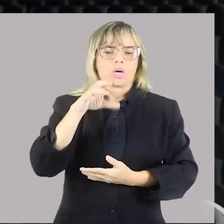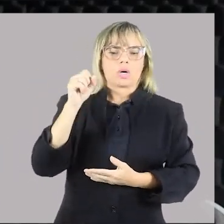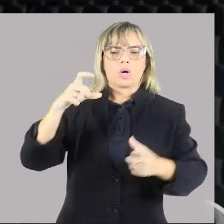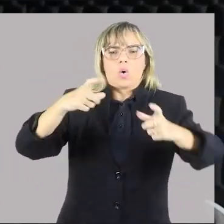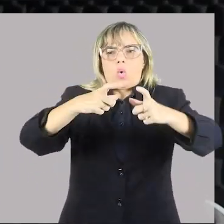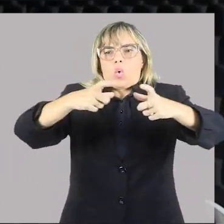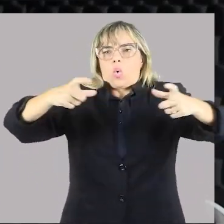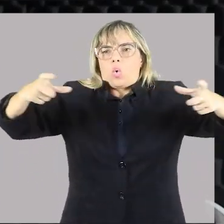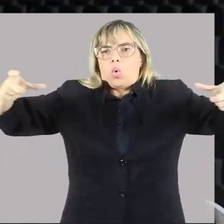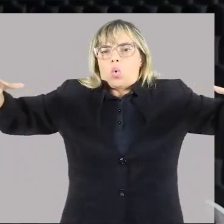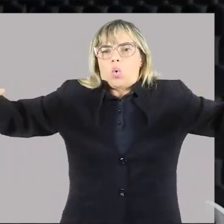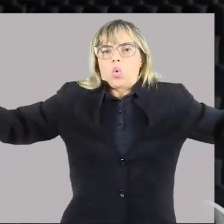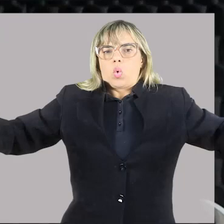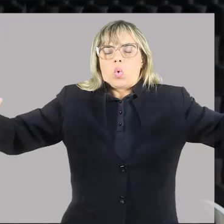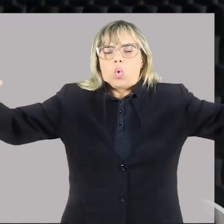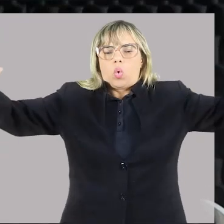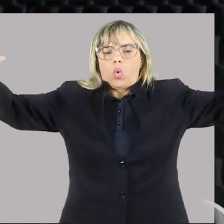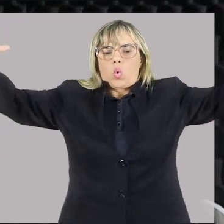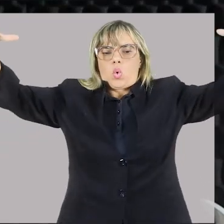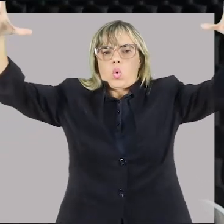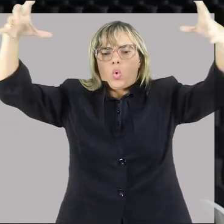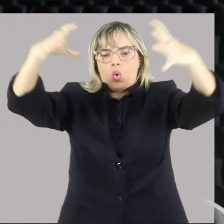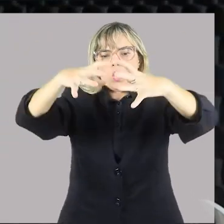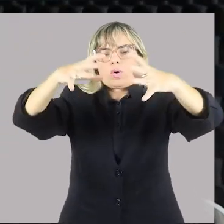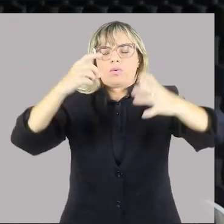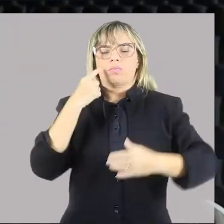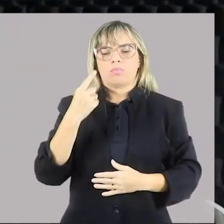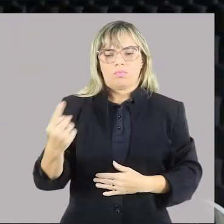amontoado e acaba se formando um lixão.